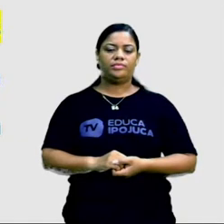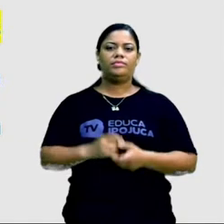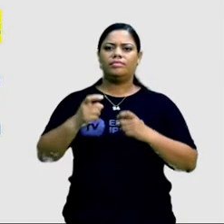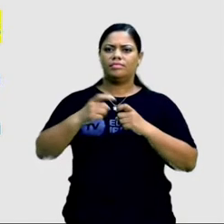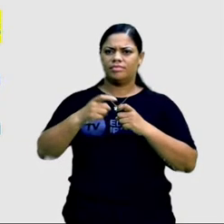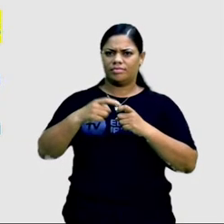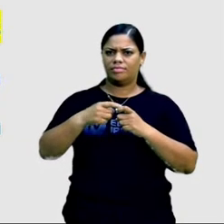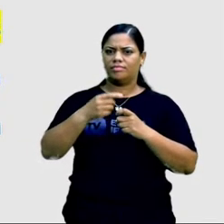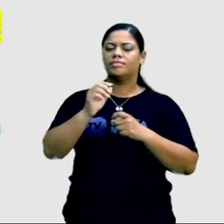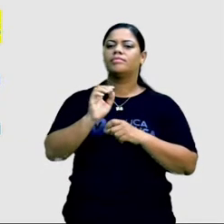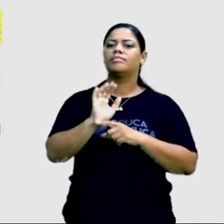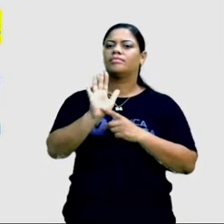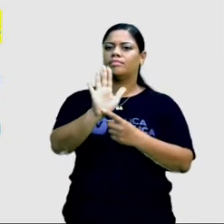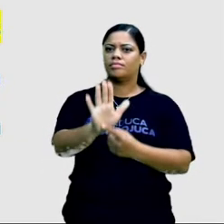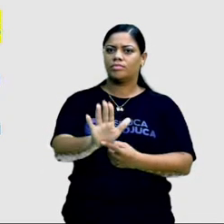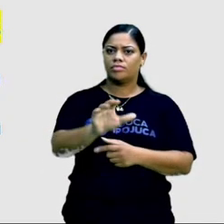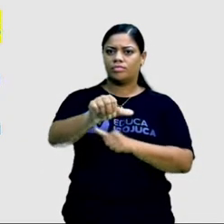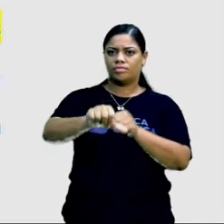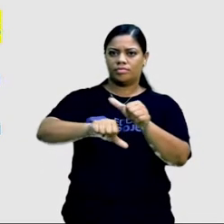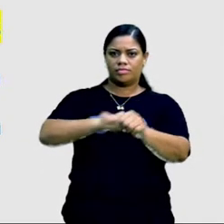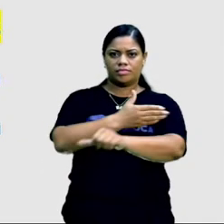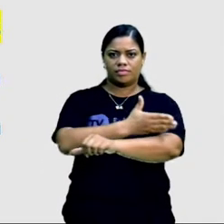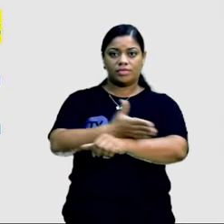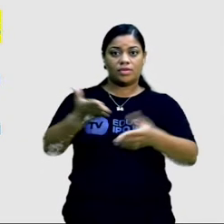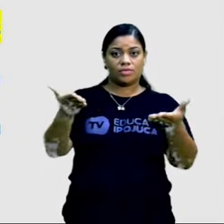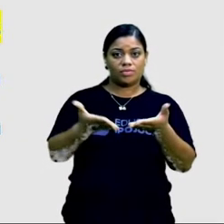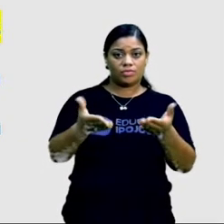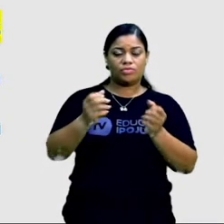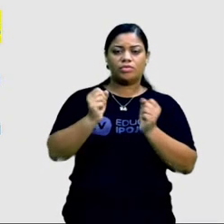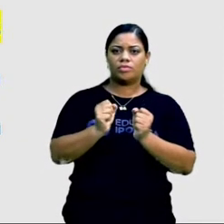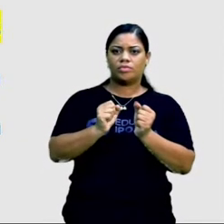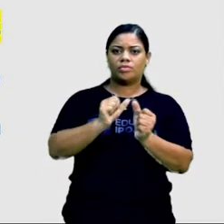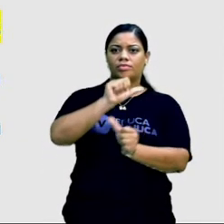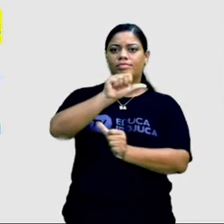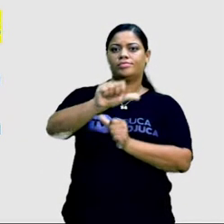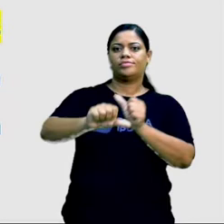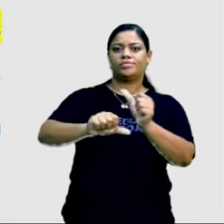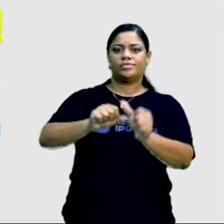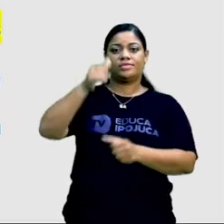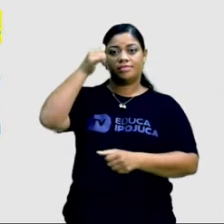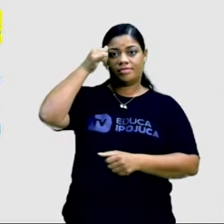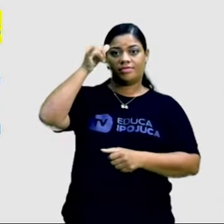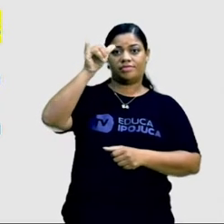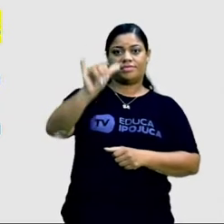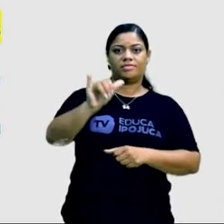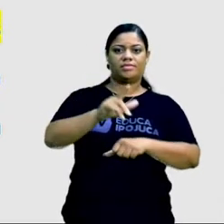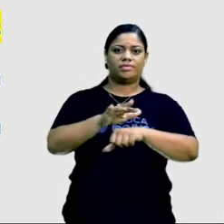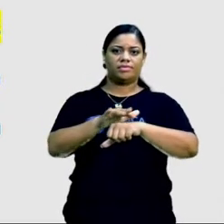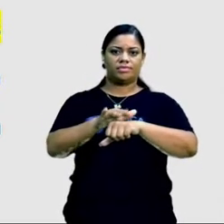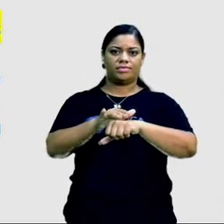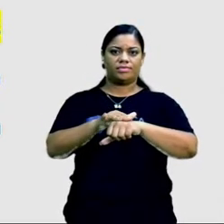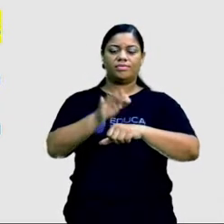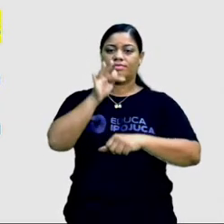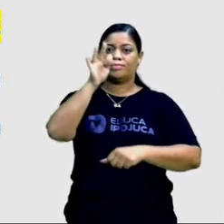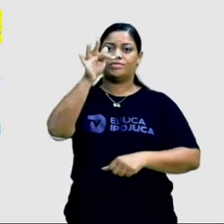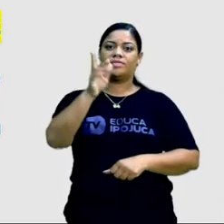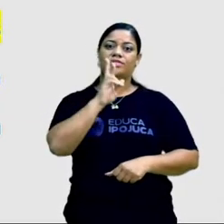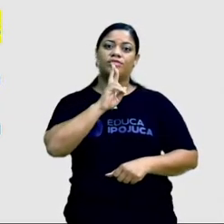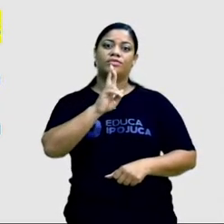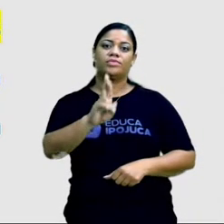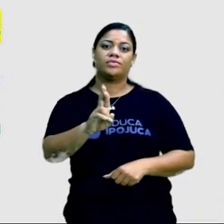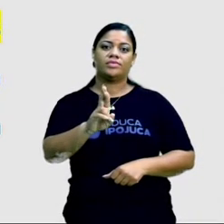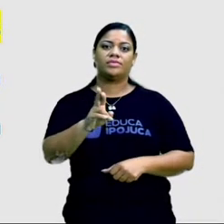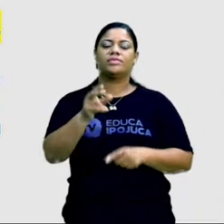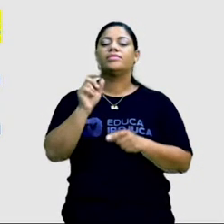aponta que uma mudança de comportamento hoje é capaz de prevenir uma série de doenças no futuro. Agora eu estou respondendo a